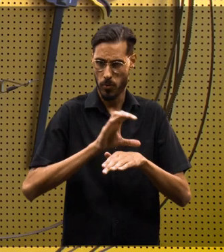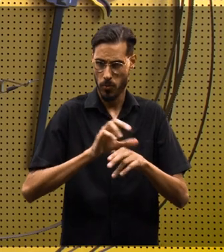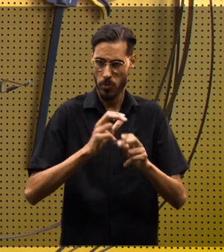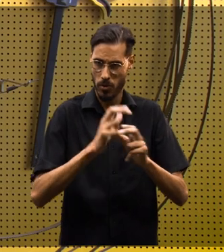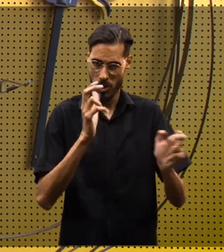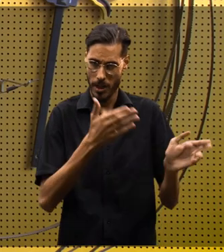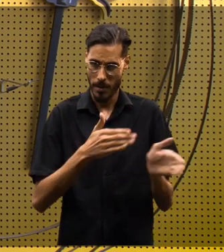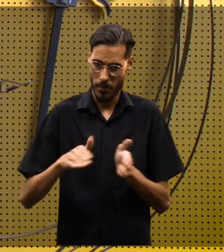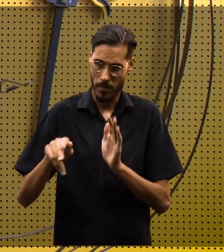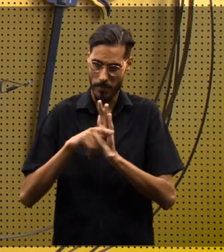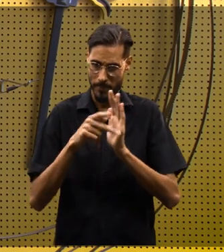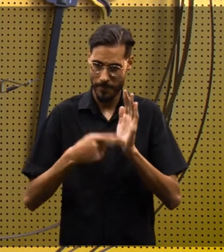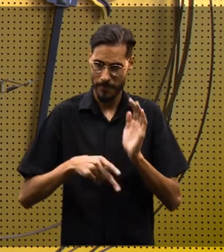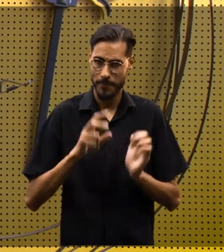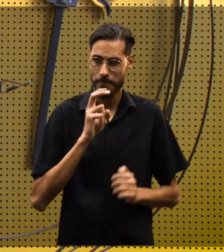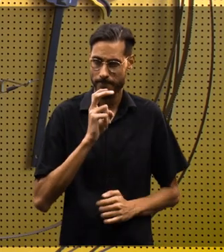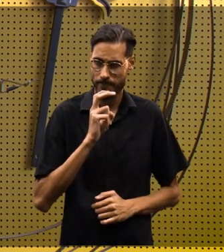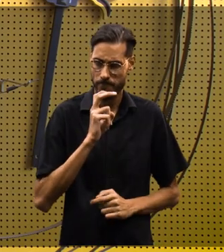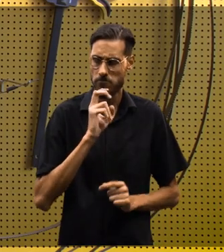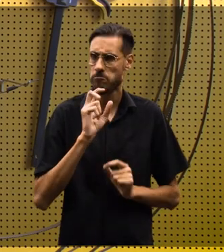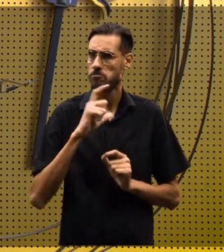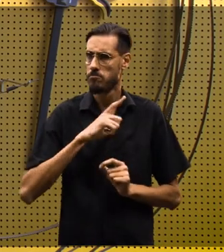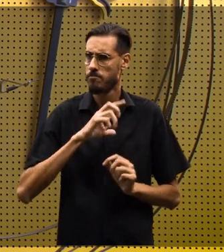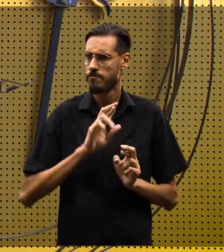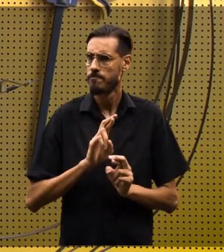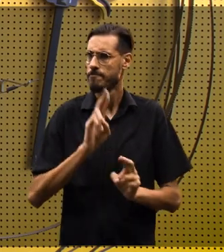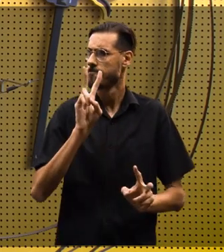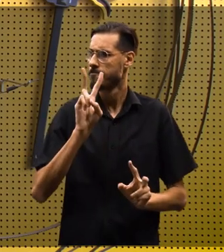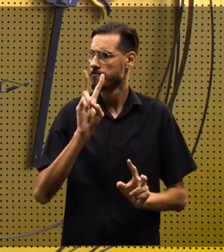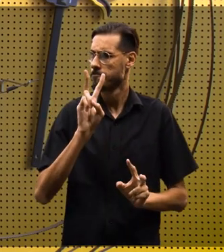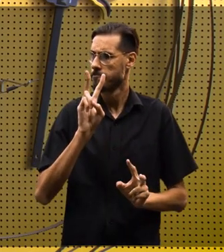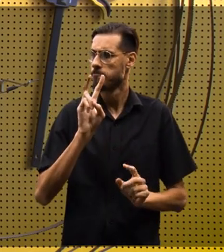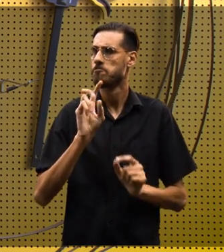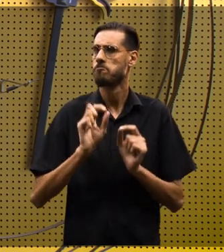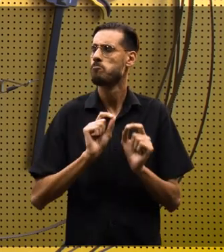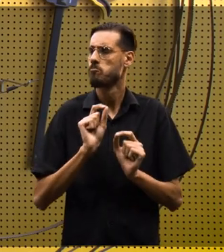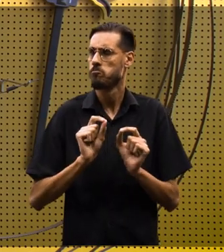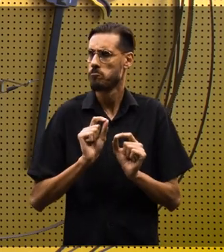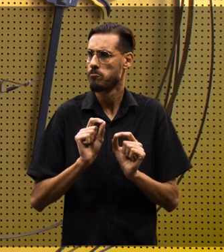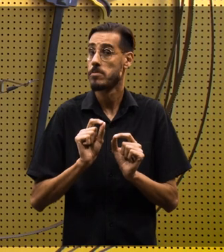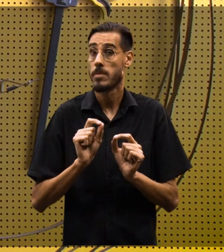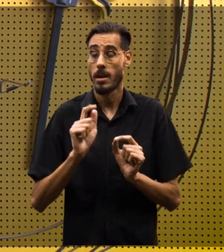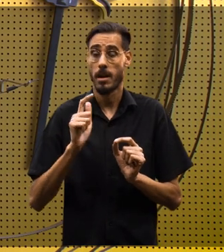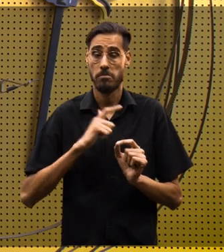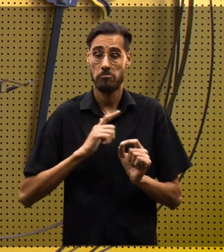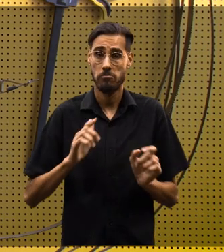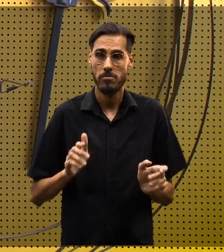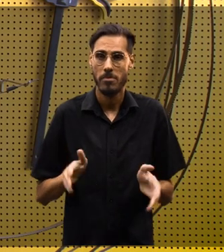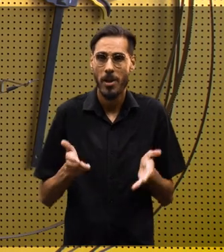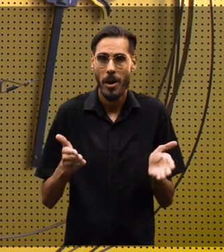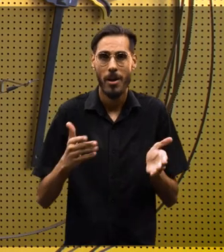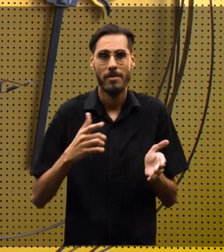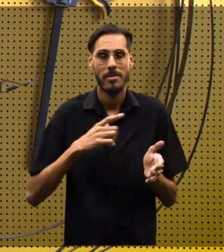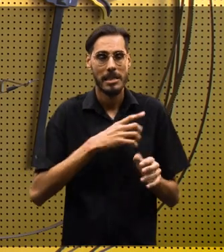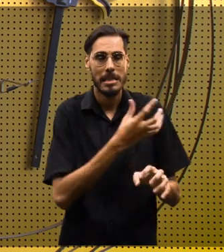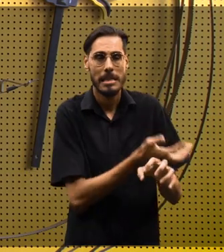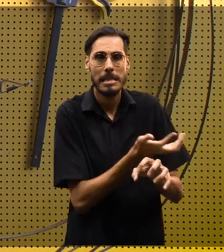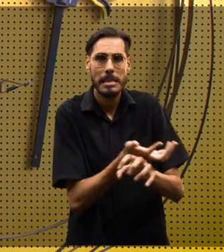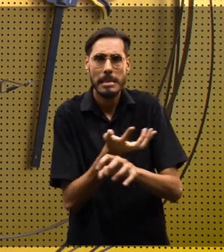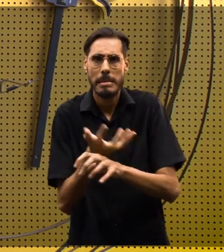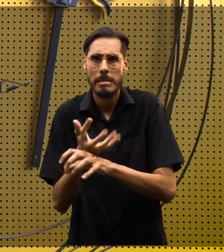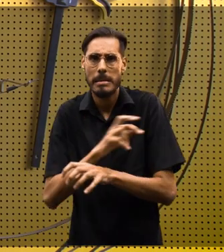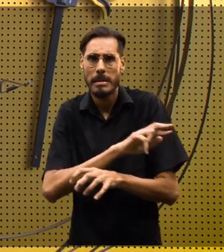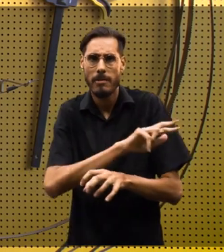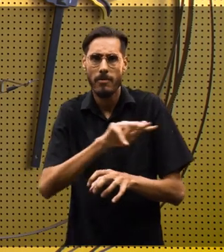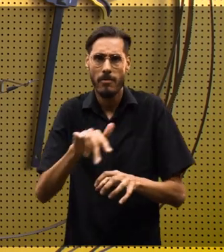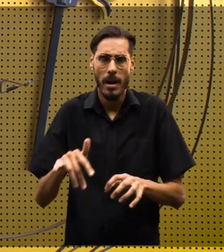do curso de engenharia de produção do campus Sorocaba, ele tem um diferencial grande que é promover